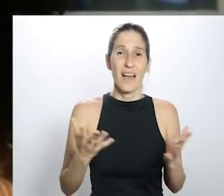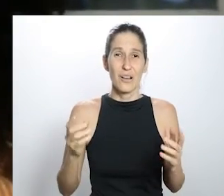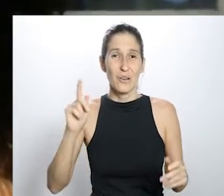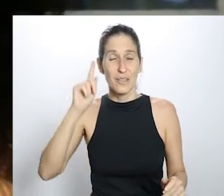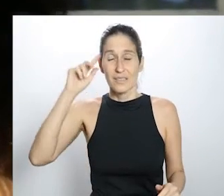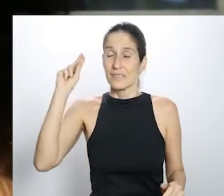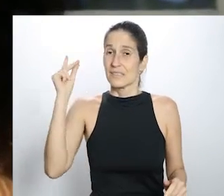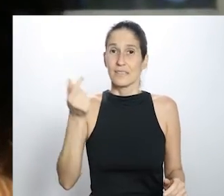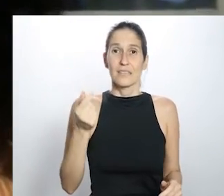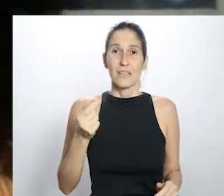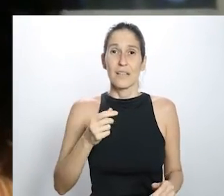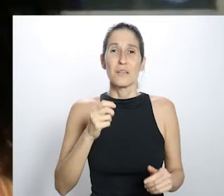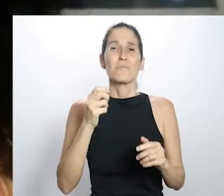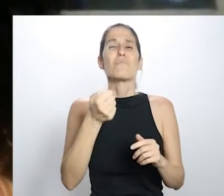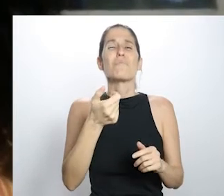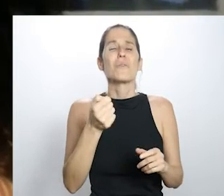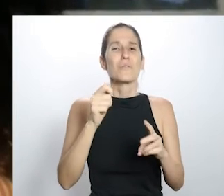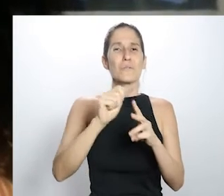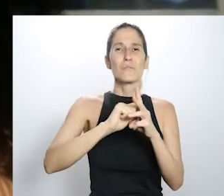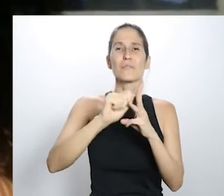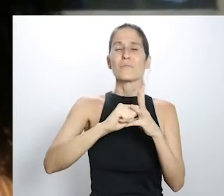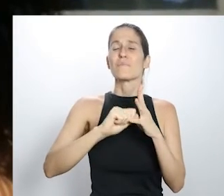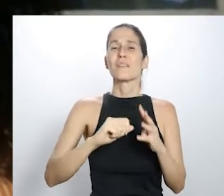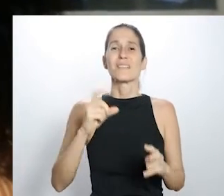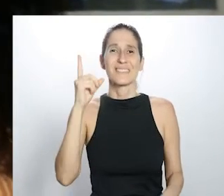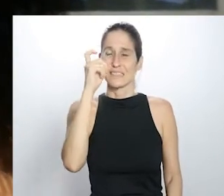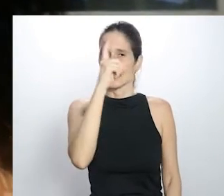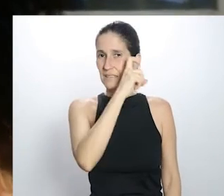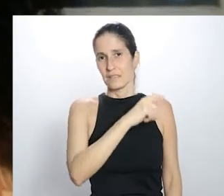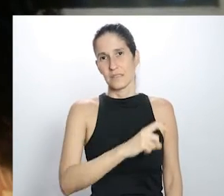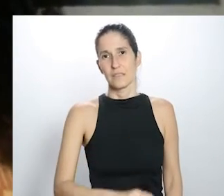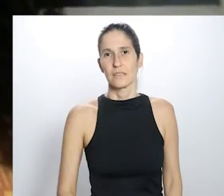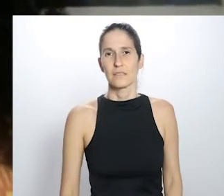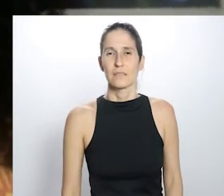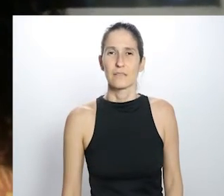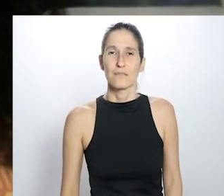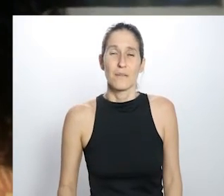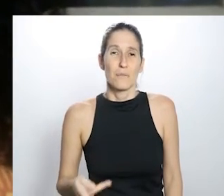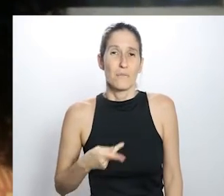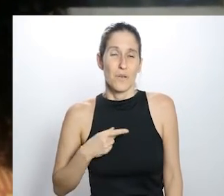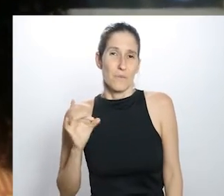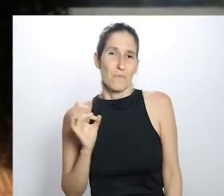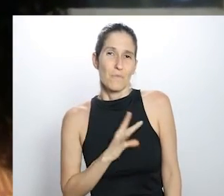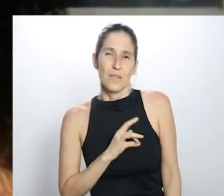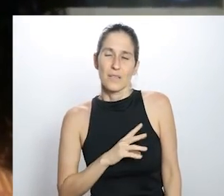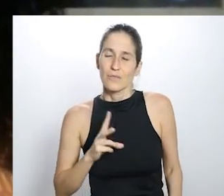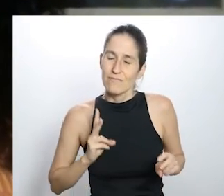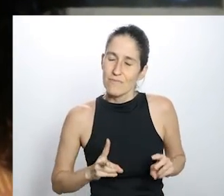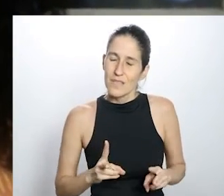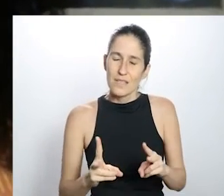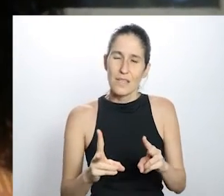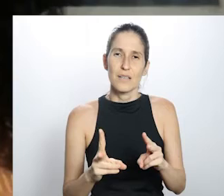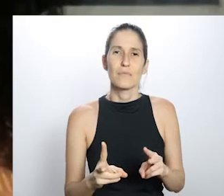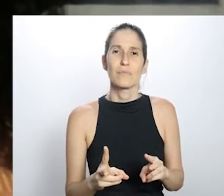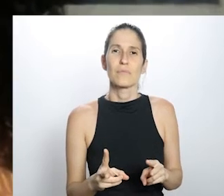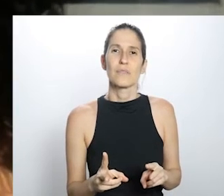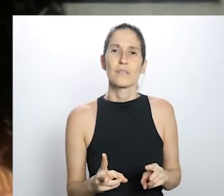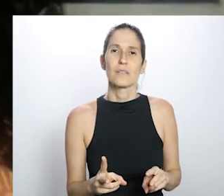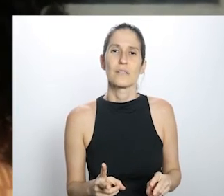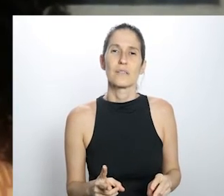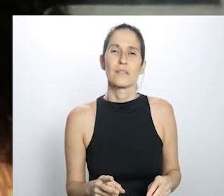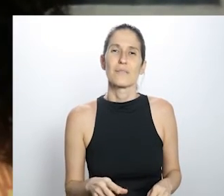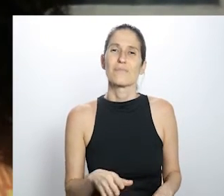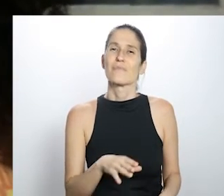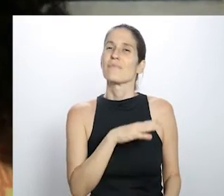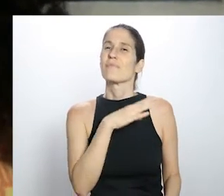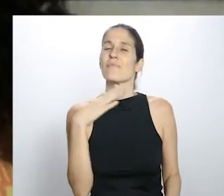agora em poucos meses, né? É muito difícil. E o meu medo desde que isso começou sempre foi